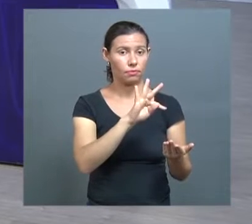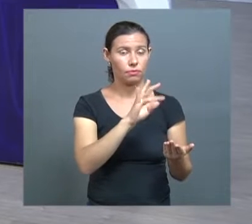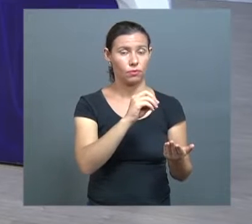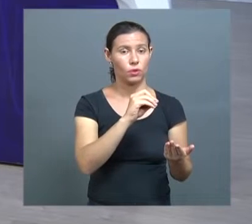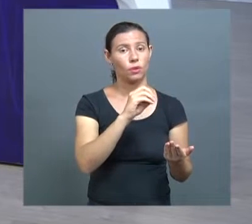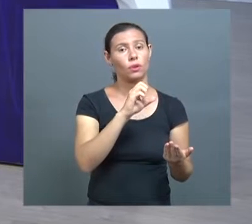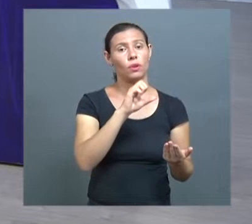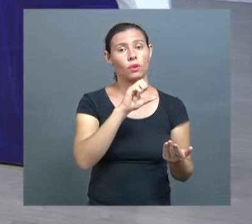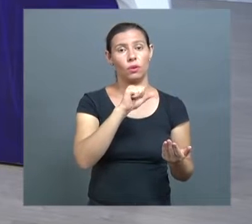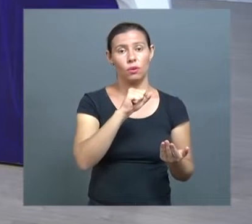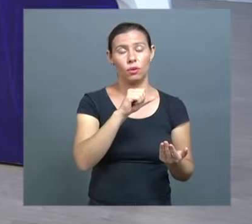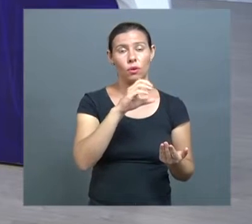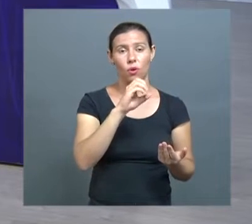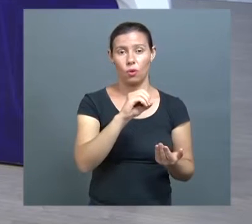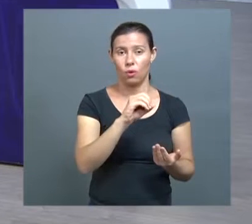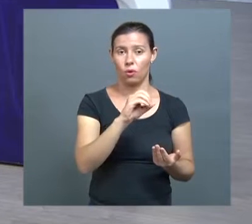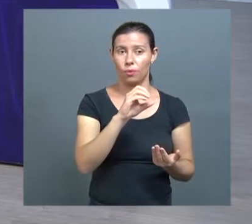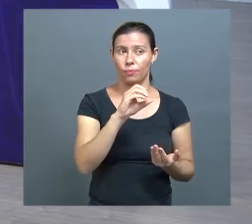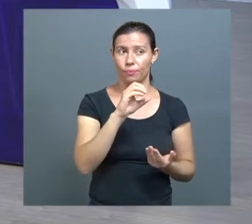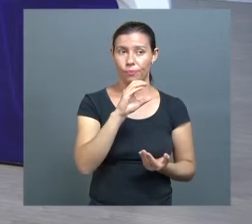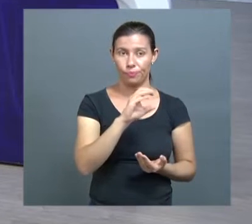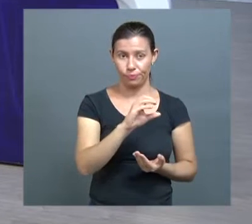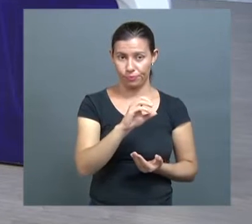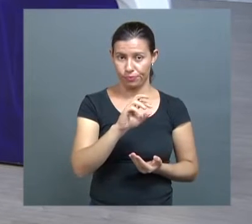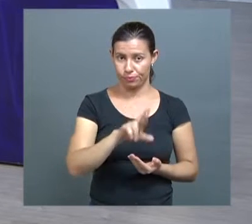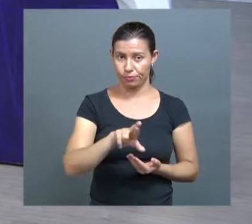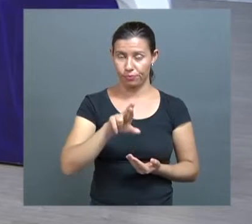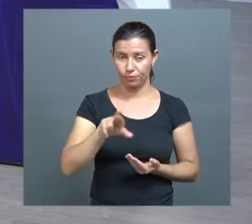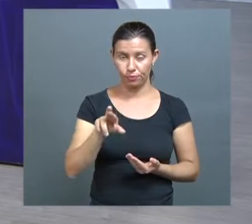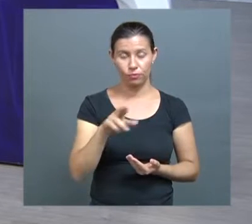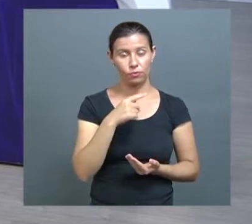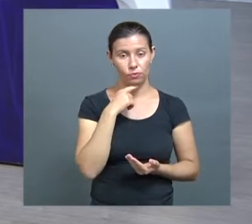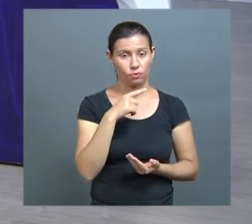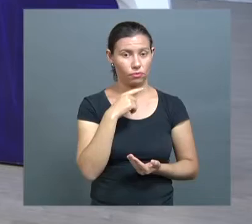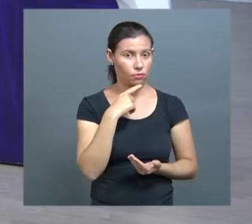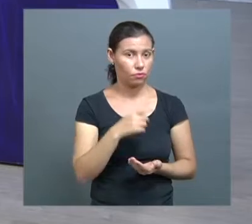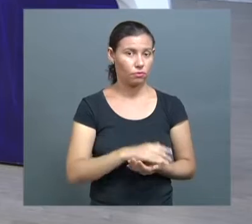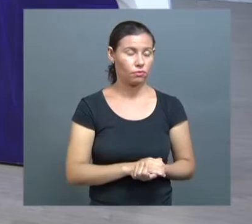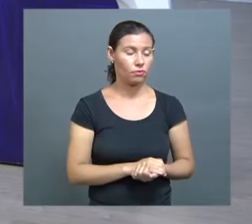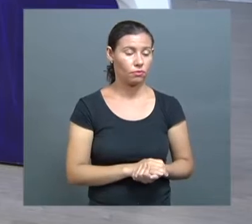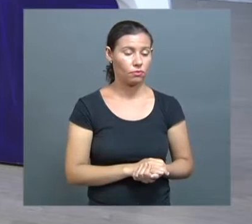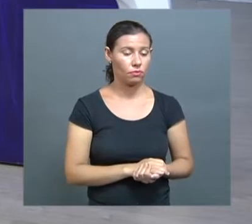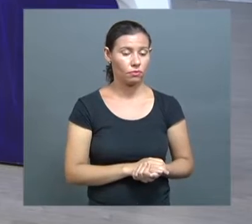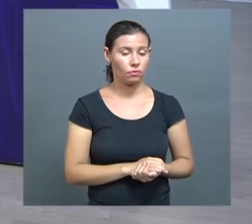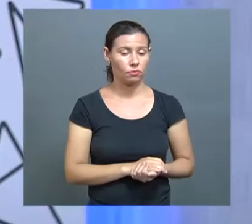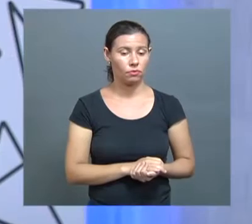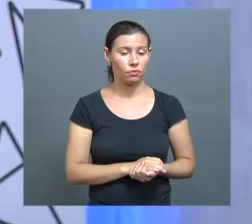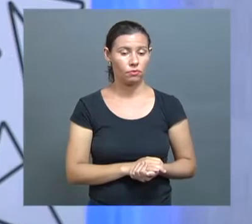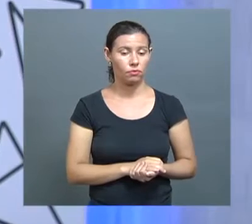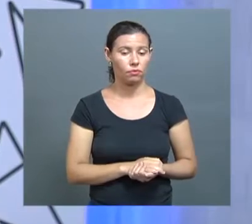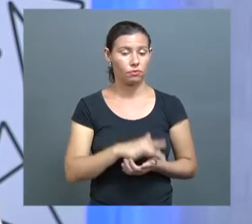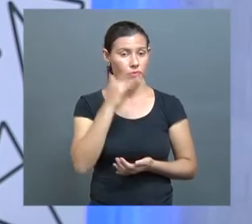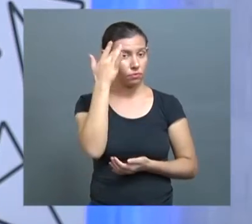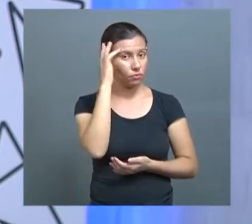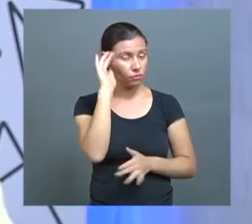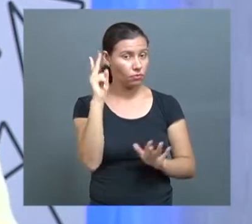certas demandas, dada a decisão? Eu acho que está acontecendo um